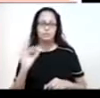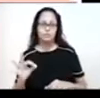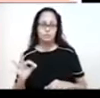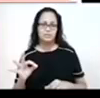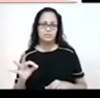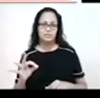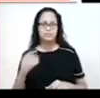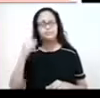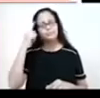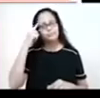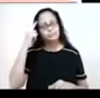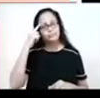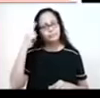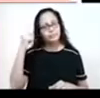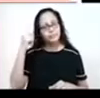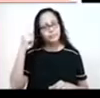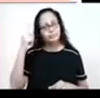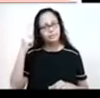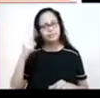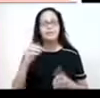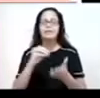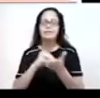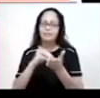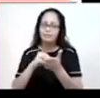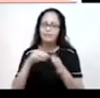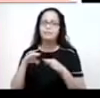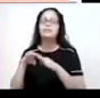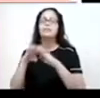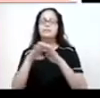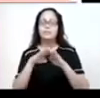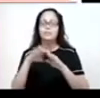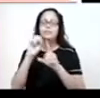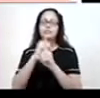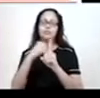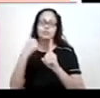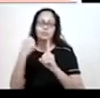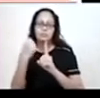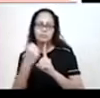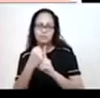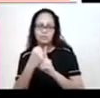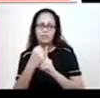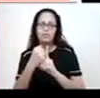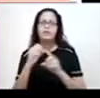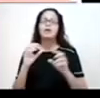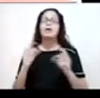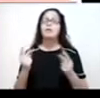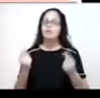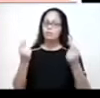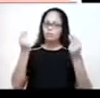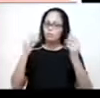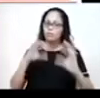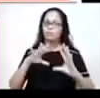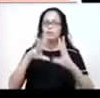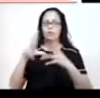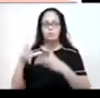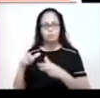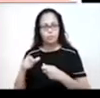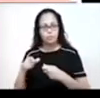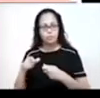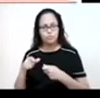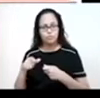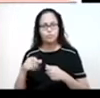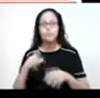a gente pode pensar aí na questão da desigualdade social, da desigualdade socioeconômica do nosso mundo, em que nos países